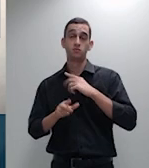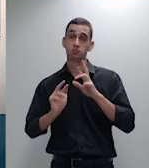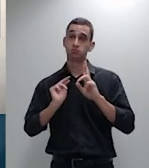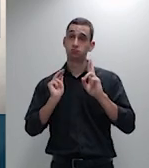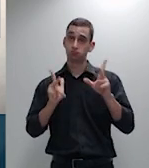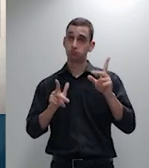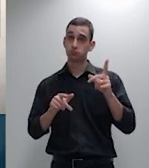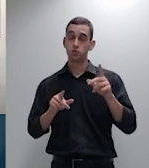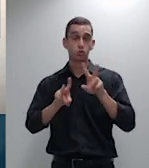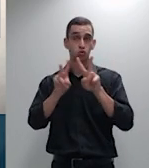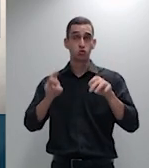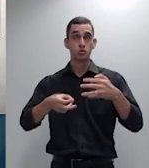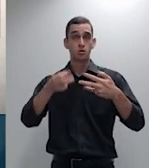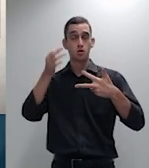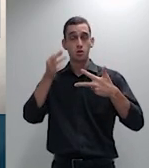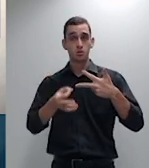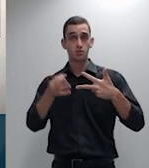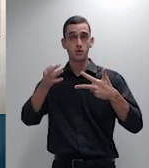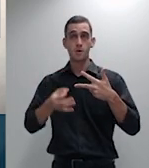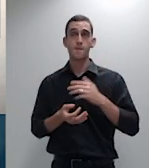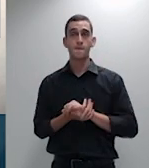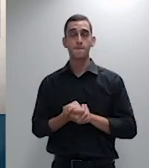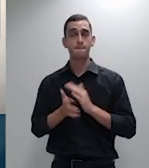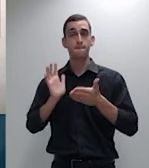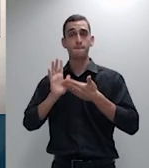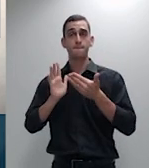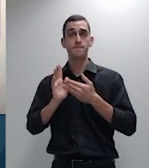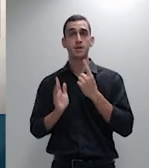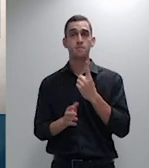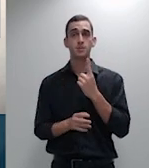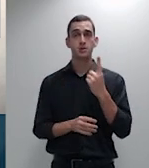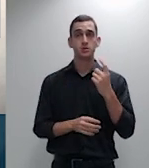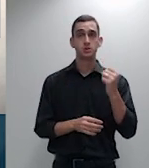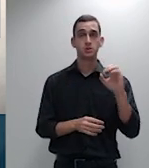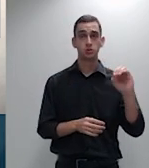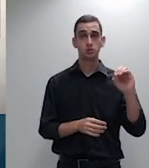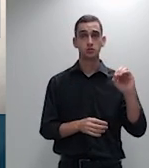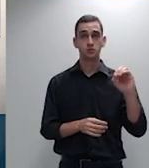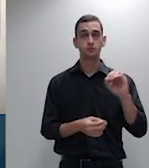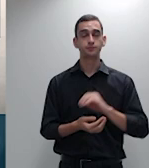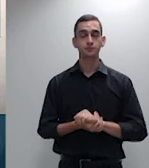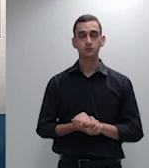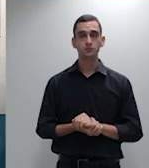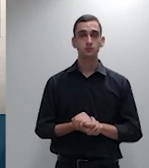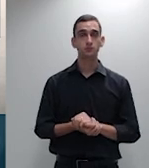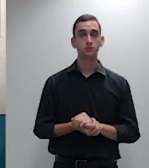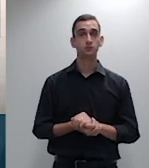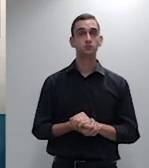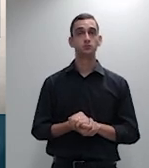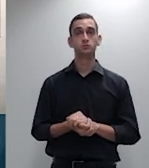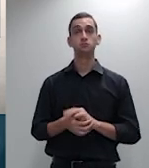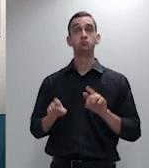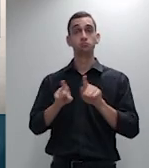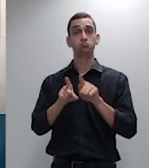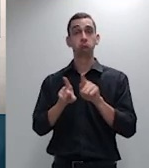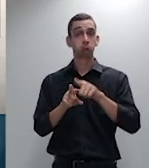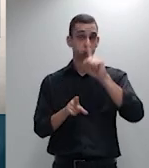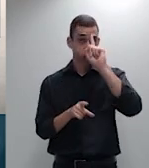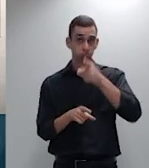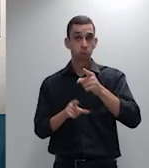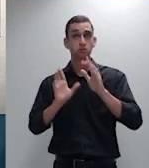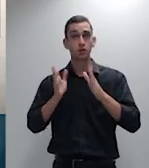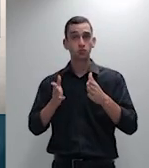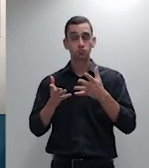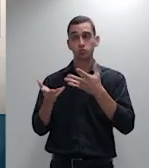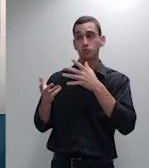1180 a determinação devidamente foi devidamente cumprida por parte da hora ré tendo então